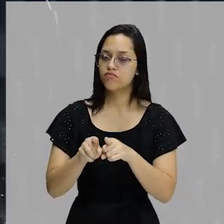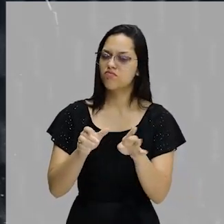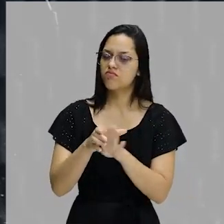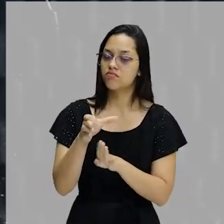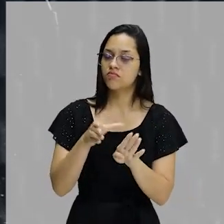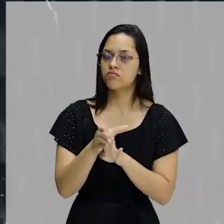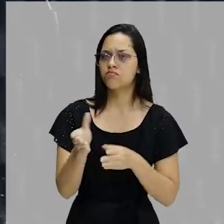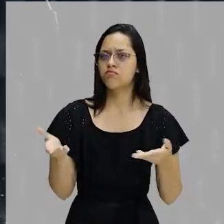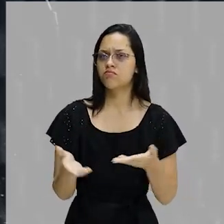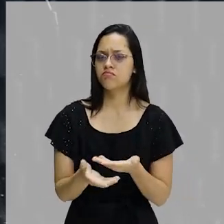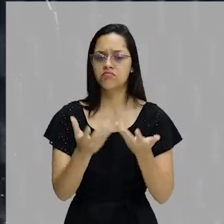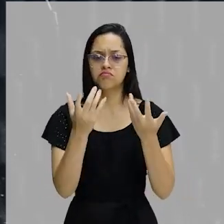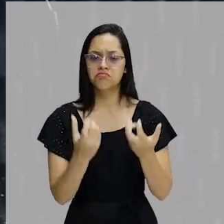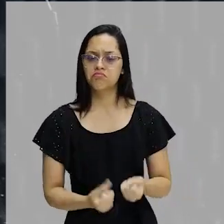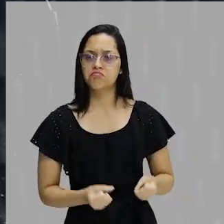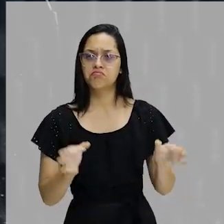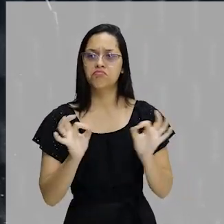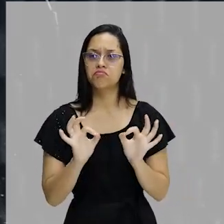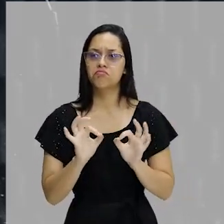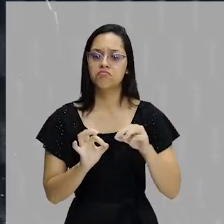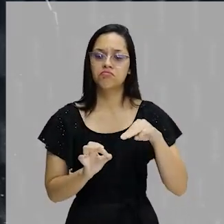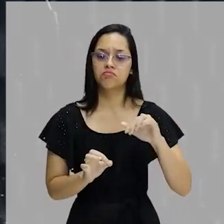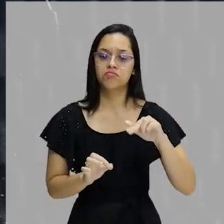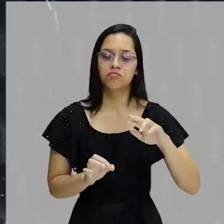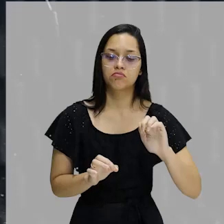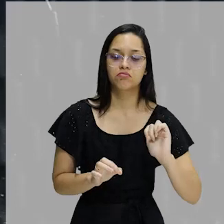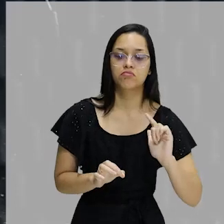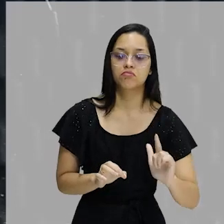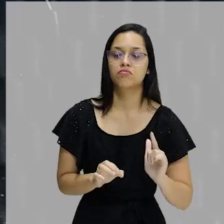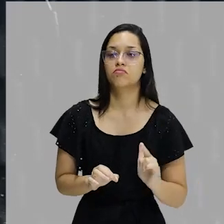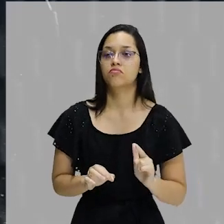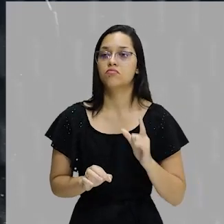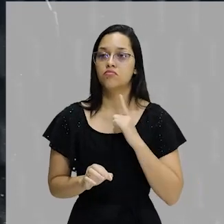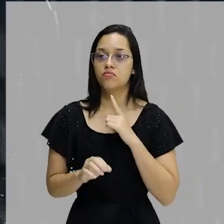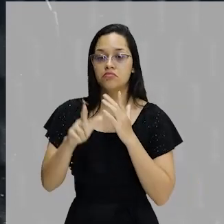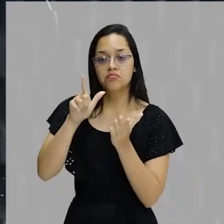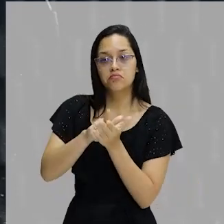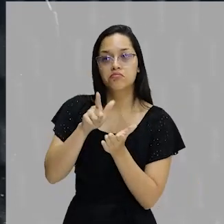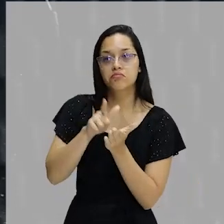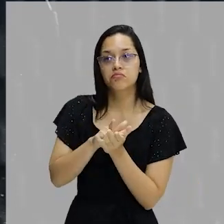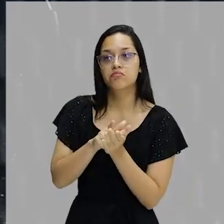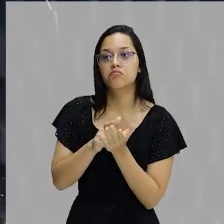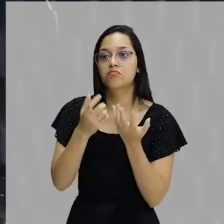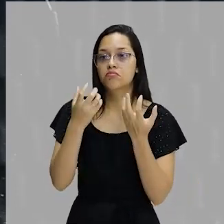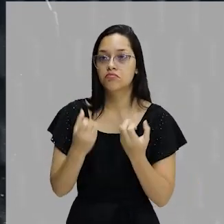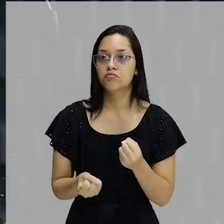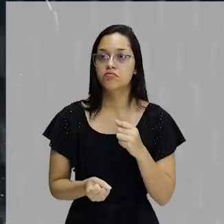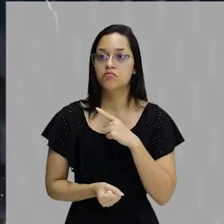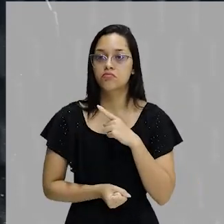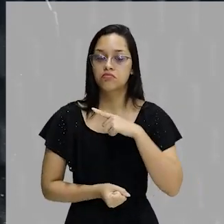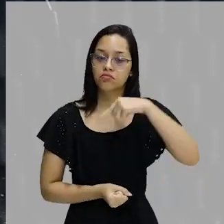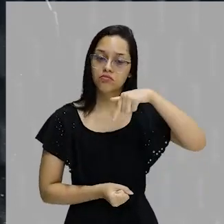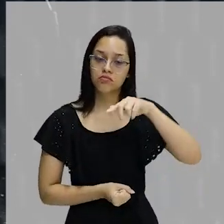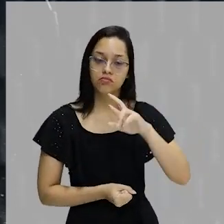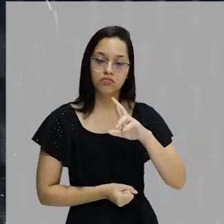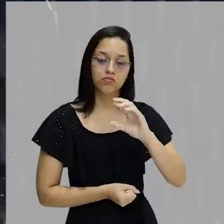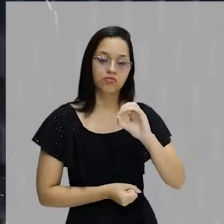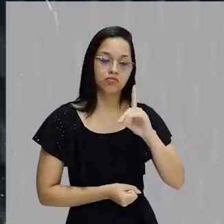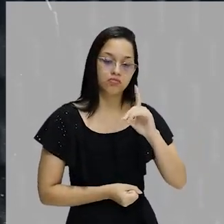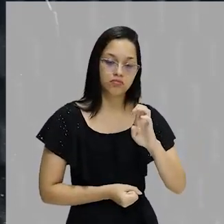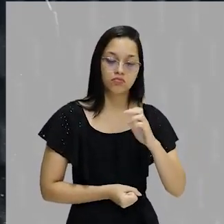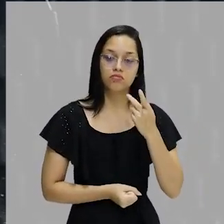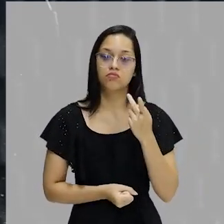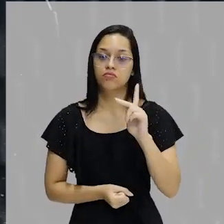Hoje em dia a gente não recebe mais manual de instruções no papel, né? Sempre vem um QR Code, você coloca lá